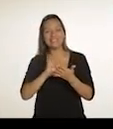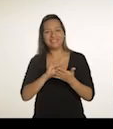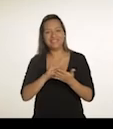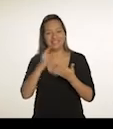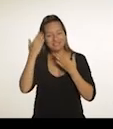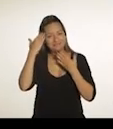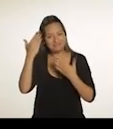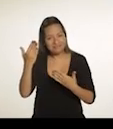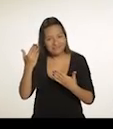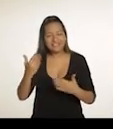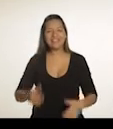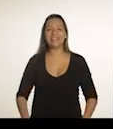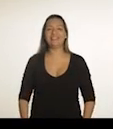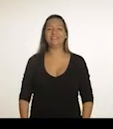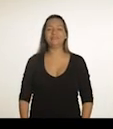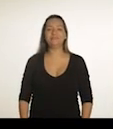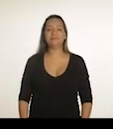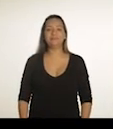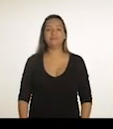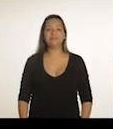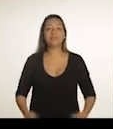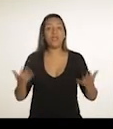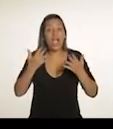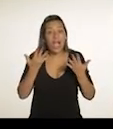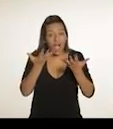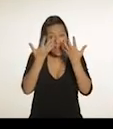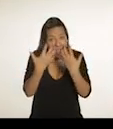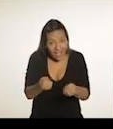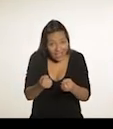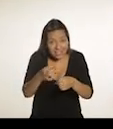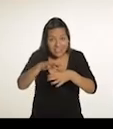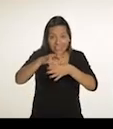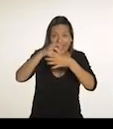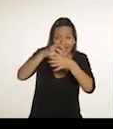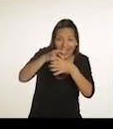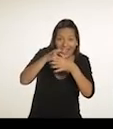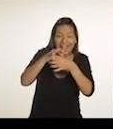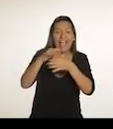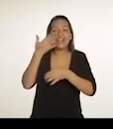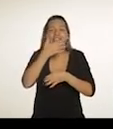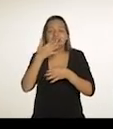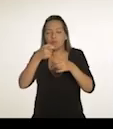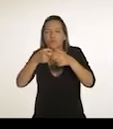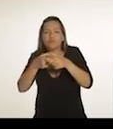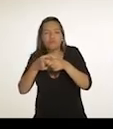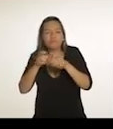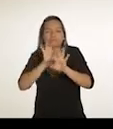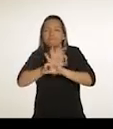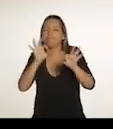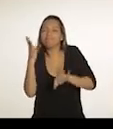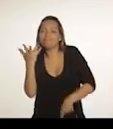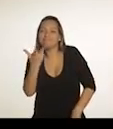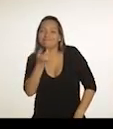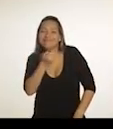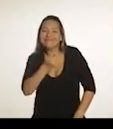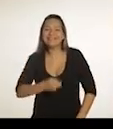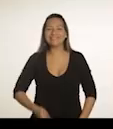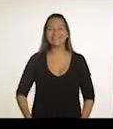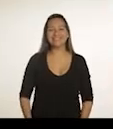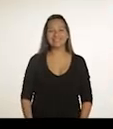Boa sorte. Valeu, cara, muito obrigado. tudo. Tá saindo agora, então, um croquete de carne assada aqui, vou te falar? Quero,